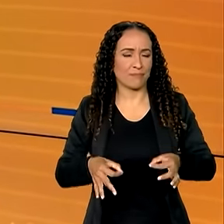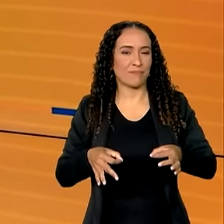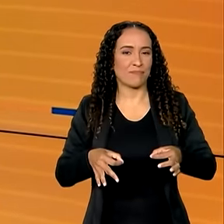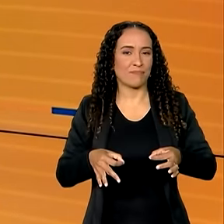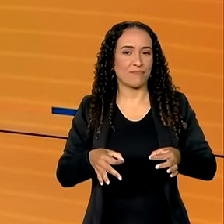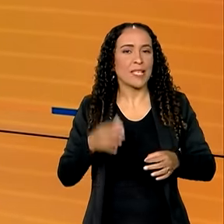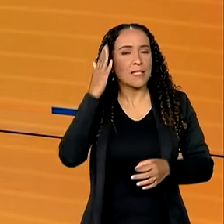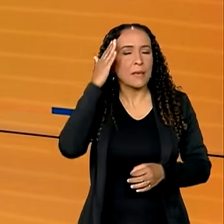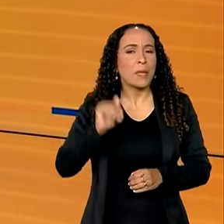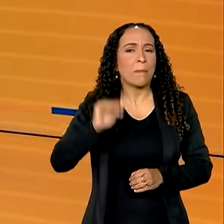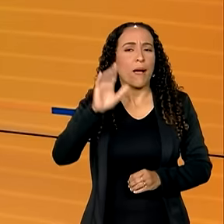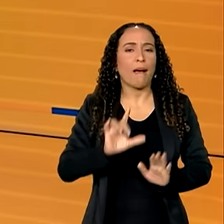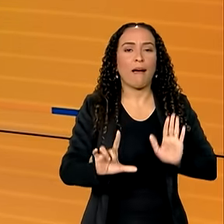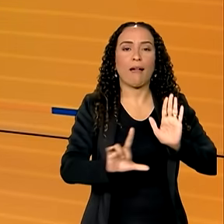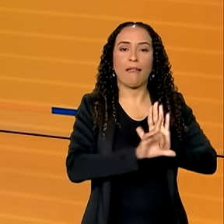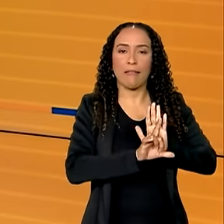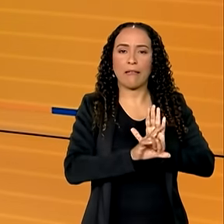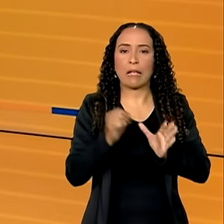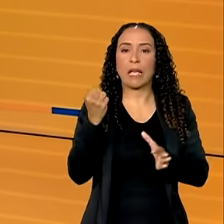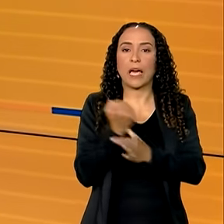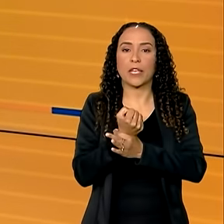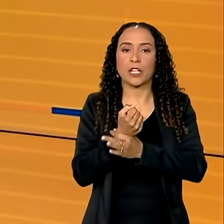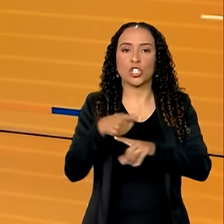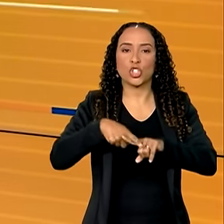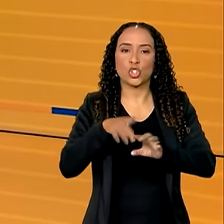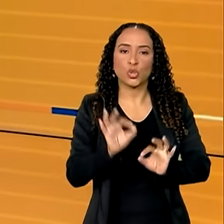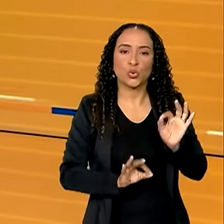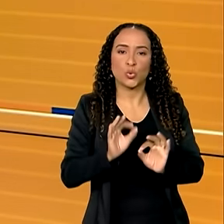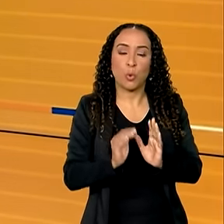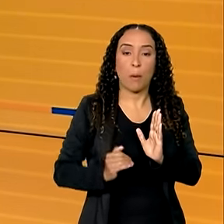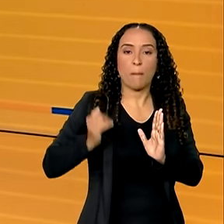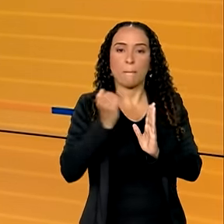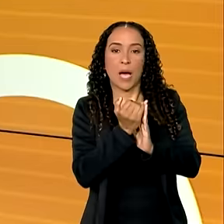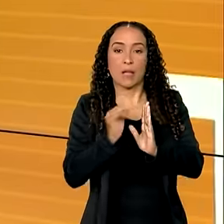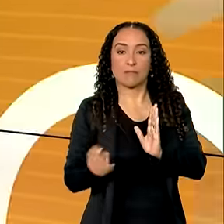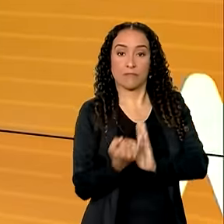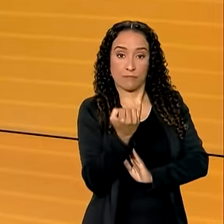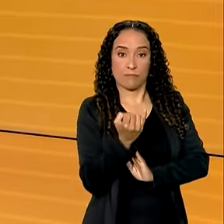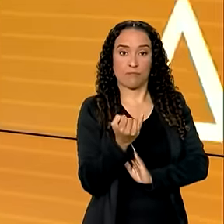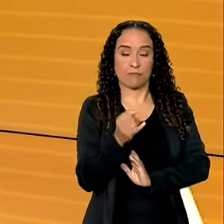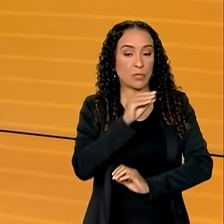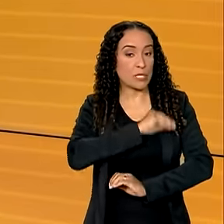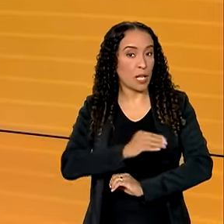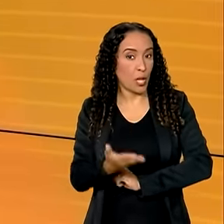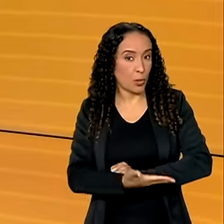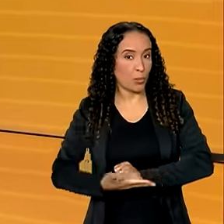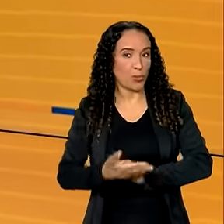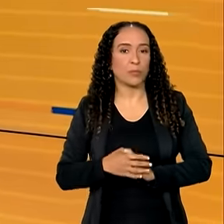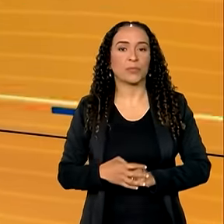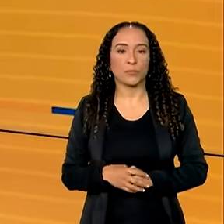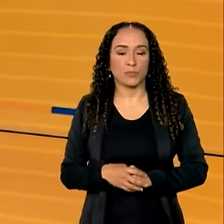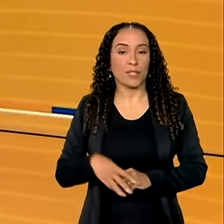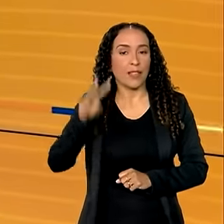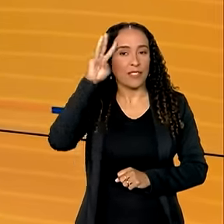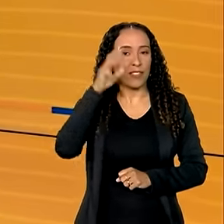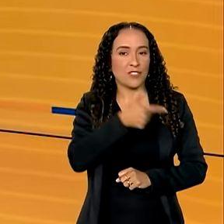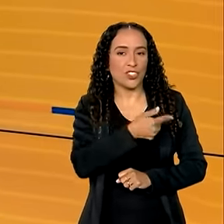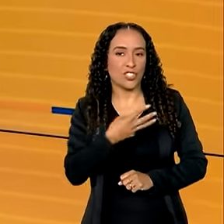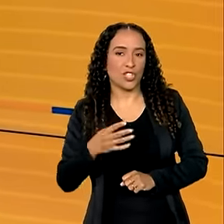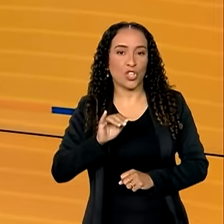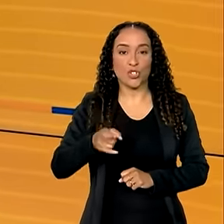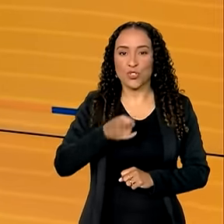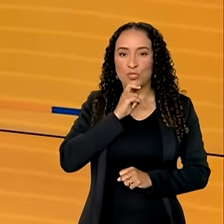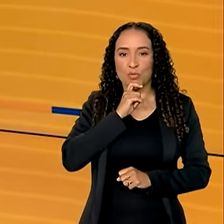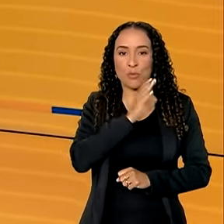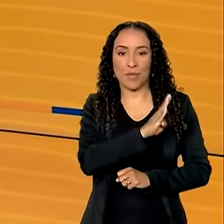Exato, saiba mais sobre a lei que garante reajuste acima da inflação para o salário mínimo. Terça-feira, 23